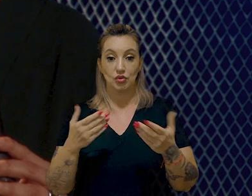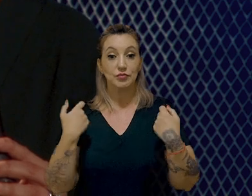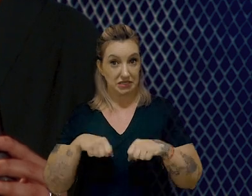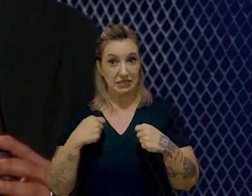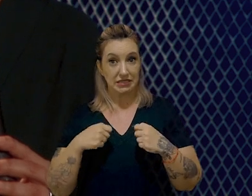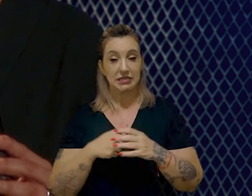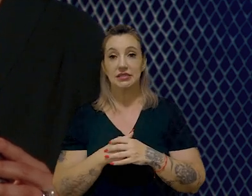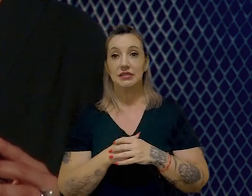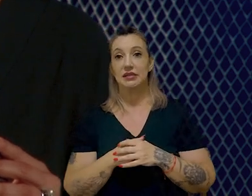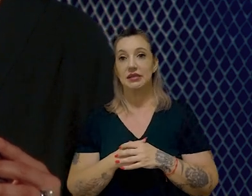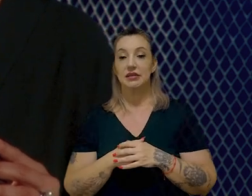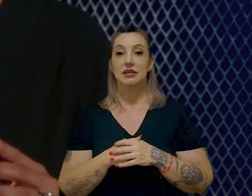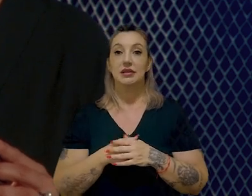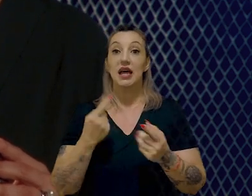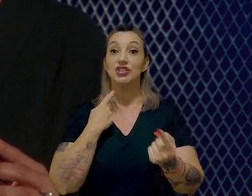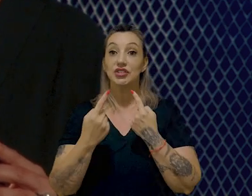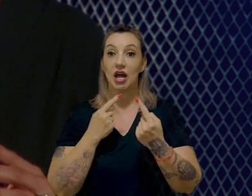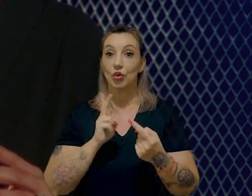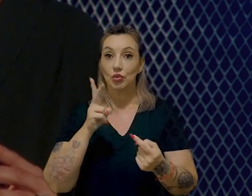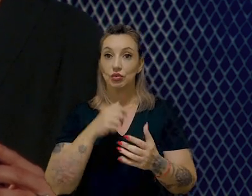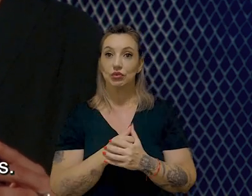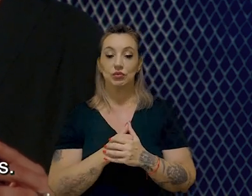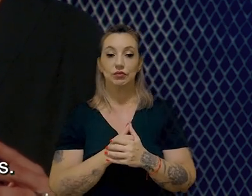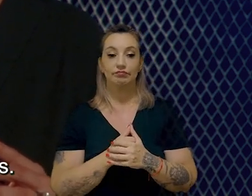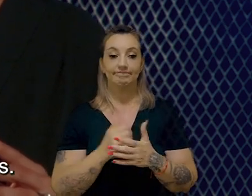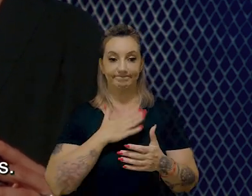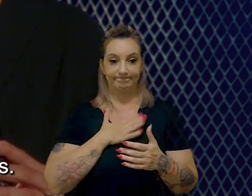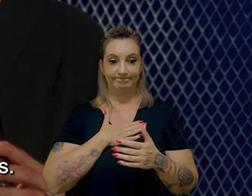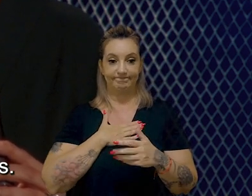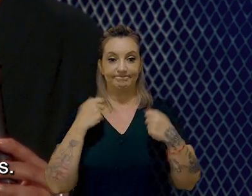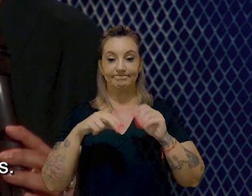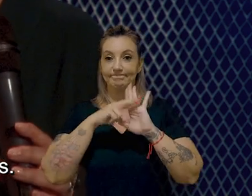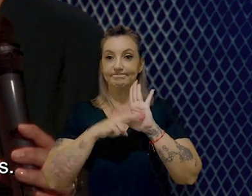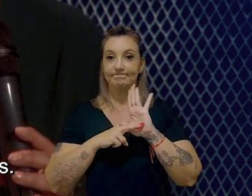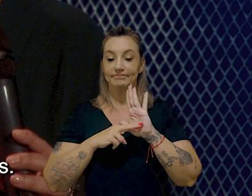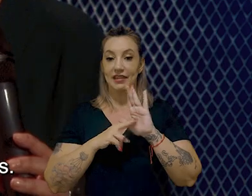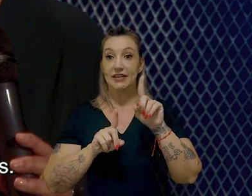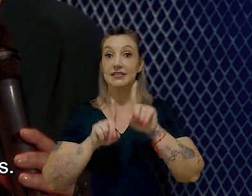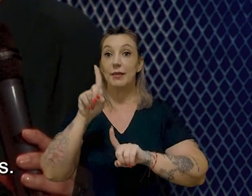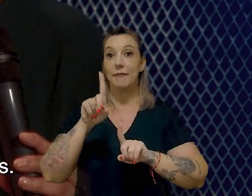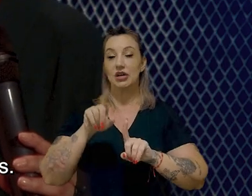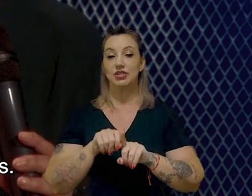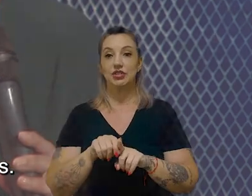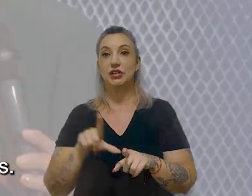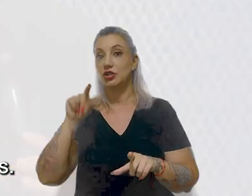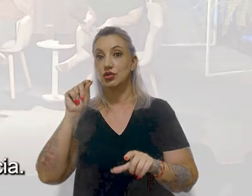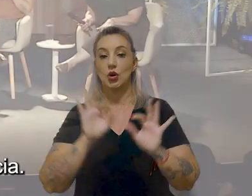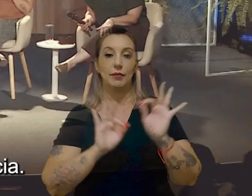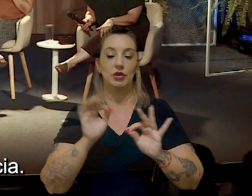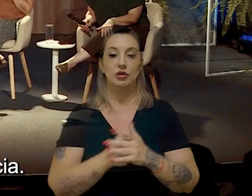precisa, e se esse diálogo continua, para mim tinha que ser critério de desempate na escolha de